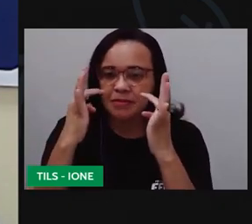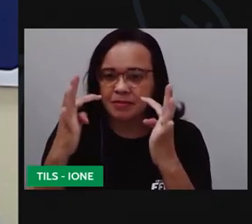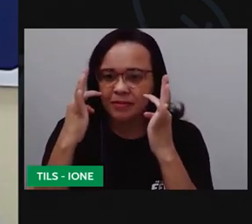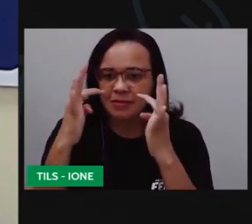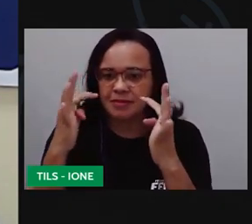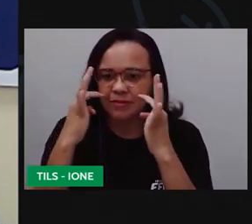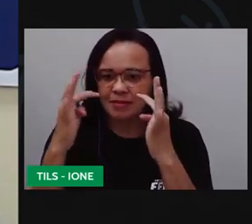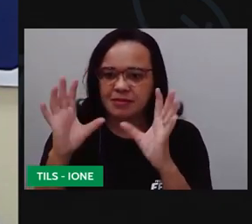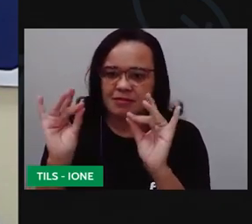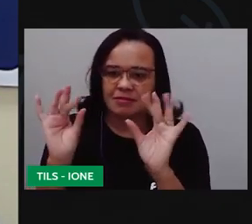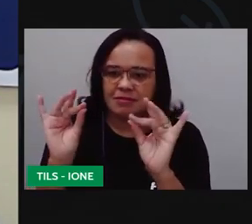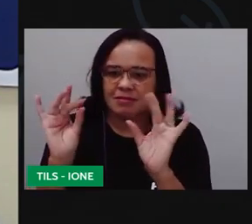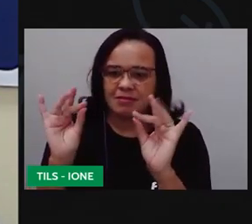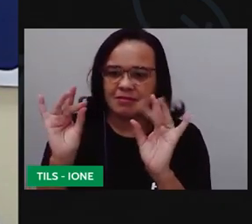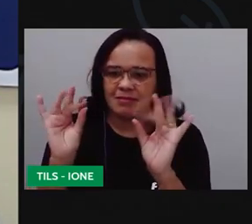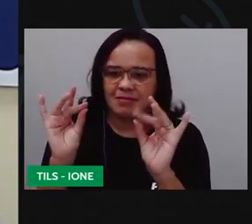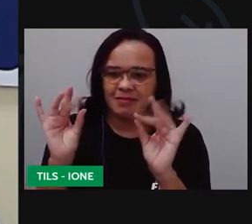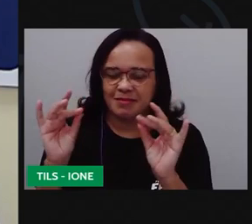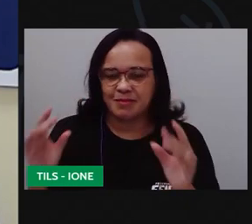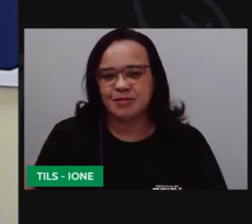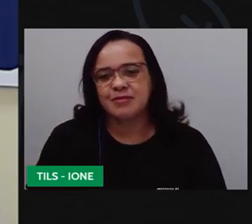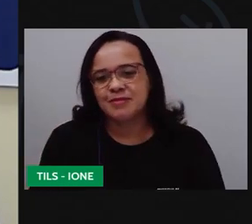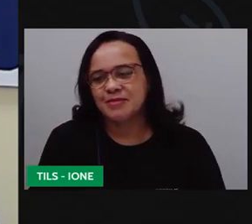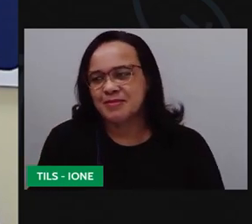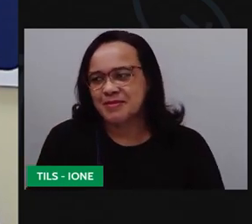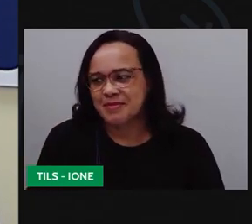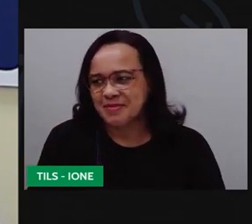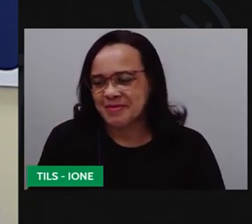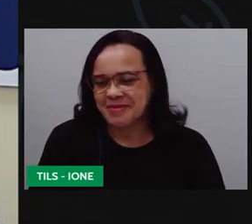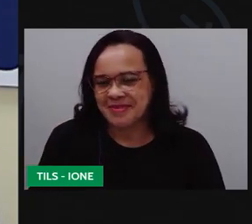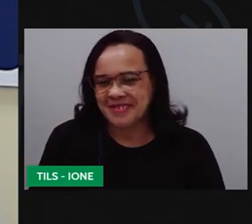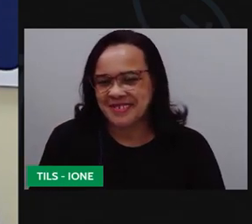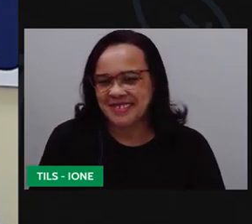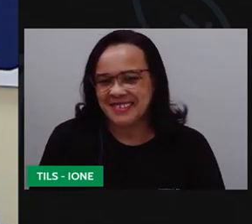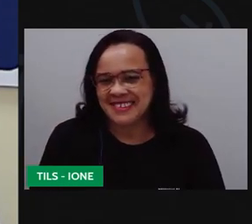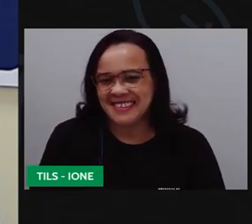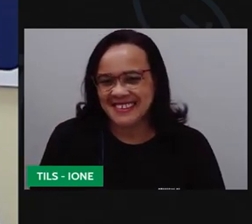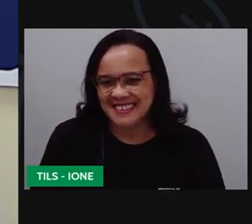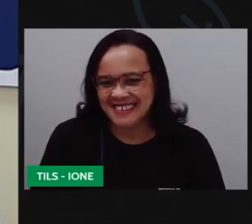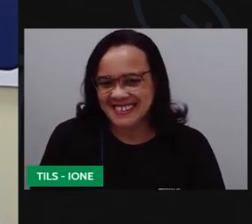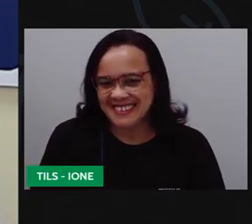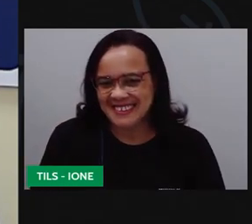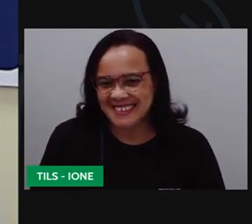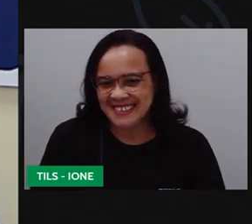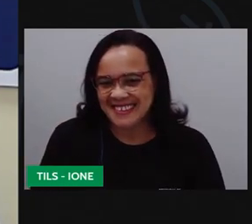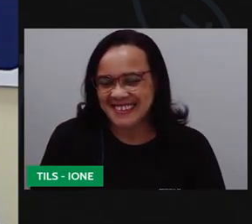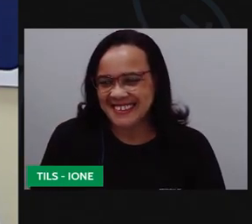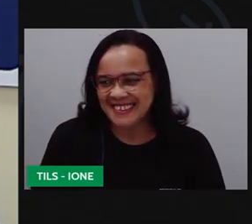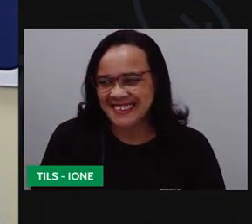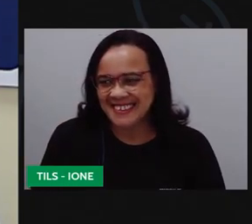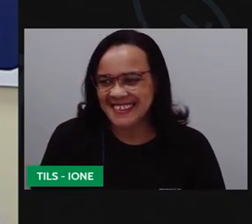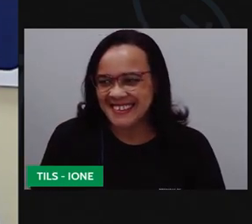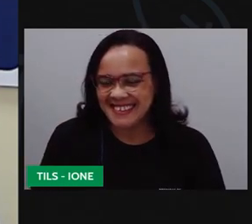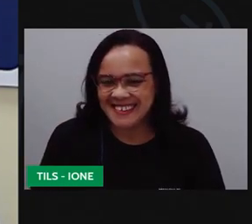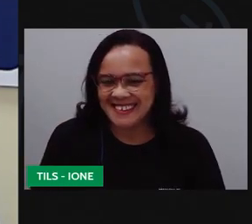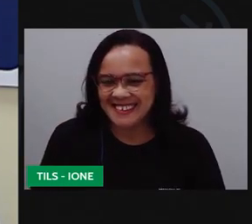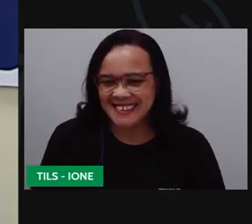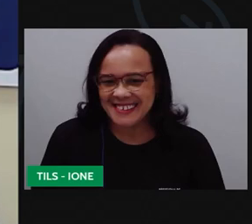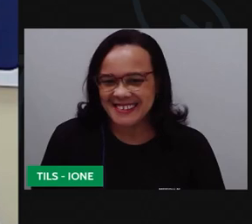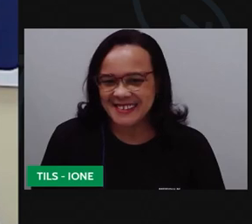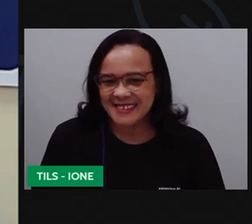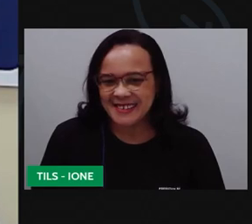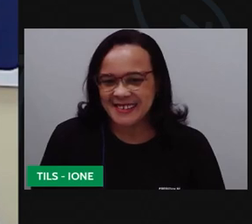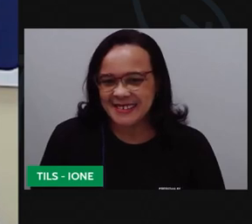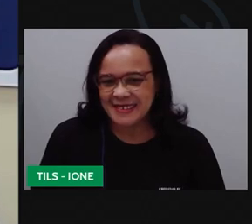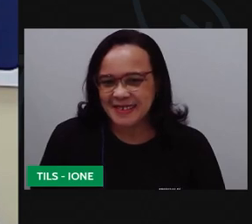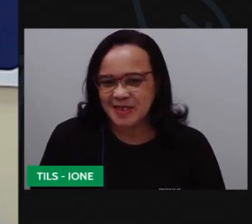colei ó eu tô sabiôni me sentindo não se você chegou a assistir Eliana no Bom Dia e Companhia que ela sempre